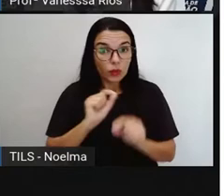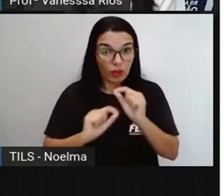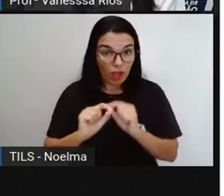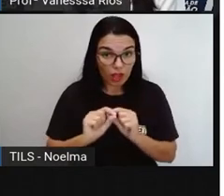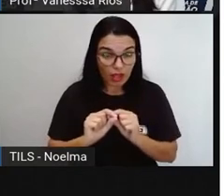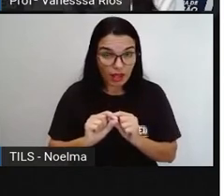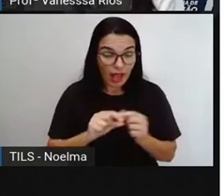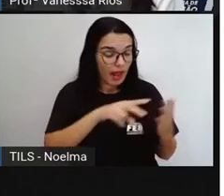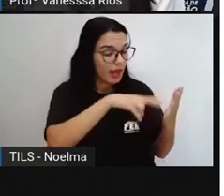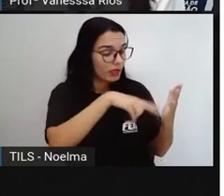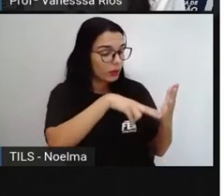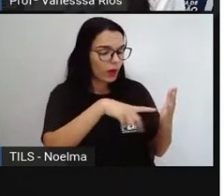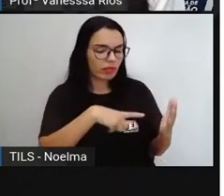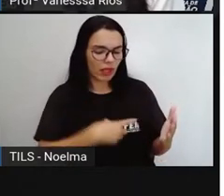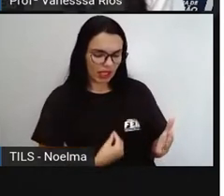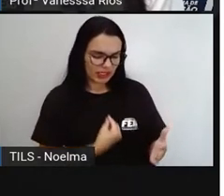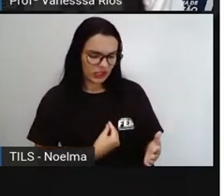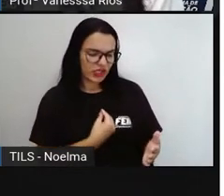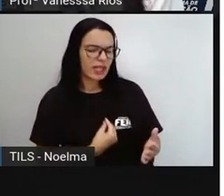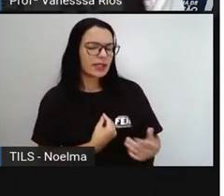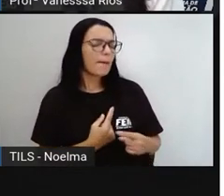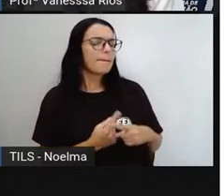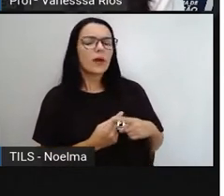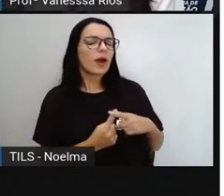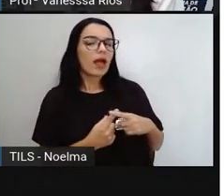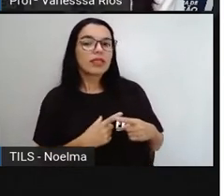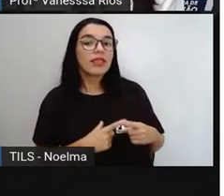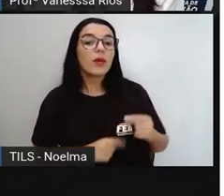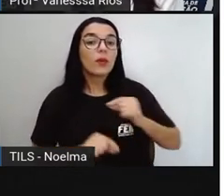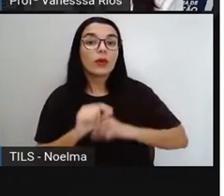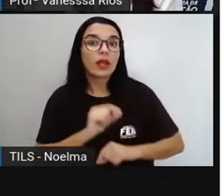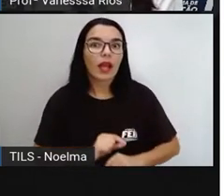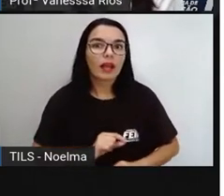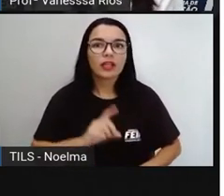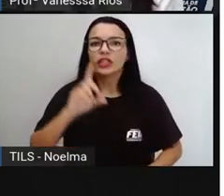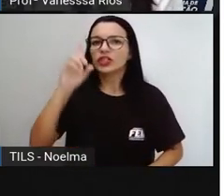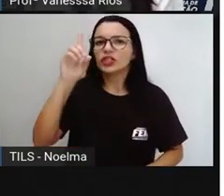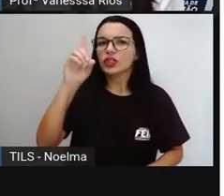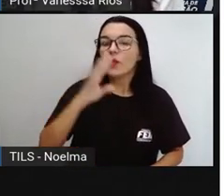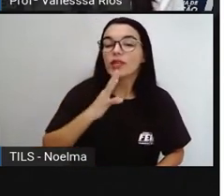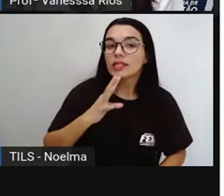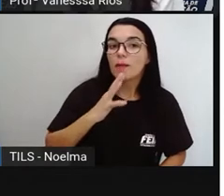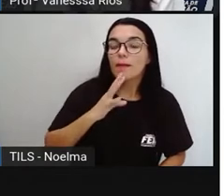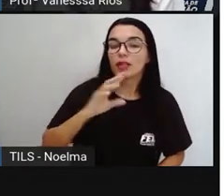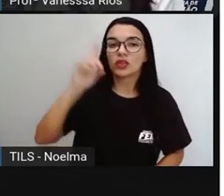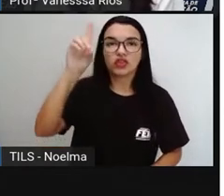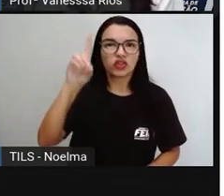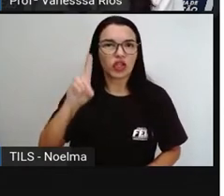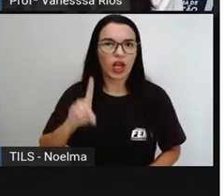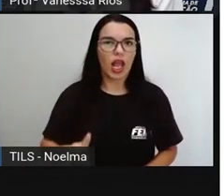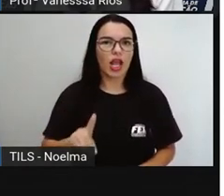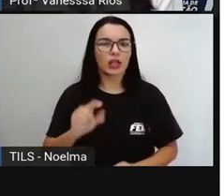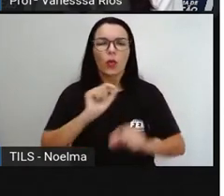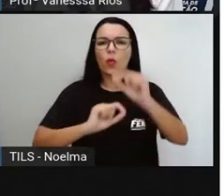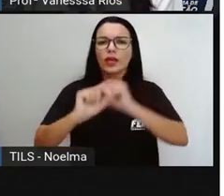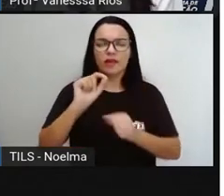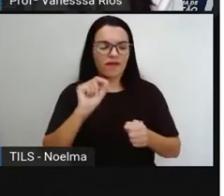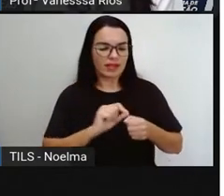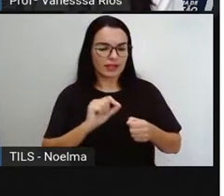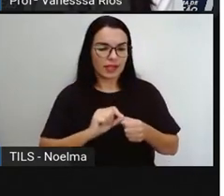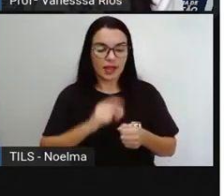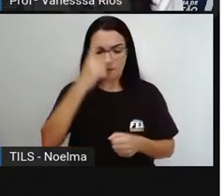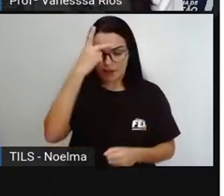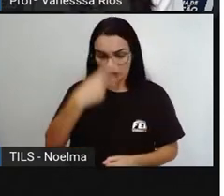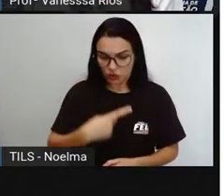conhecimento, conhecimento dos nossos direitos, dos nossos deveres, do que que nós podemos fazer enquanto indivíduos,